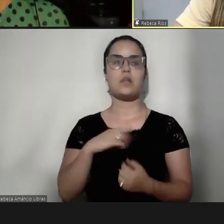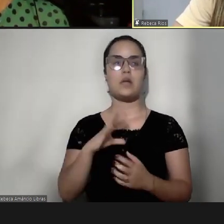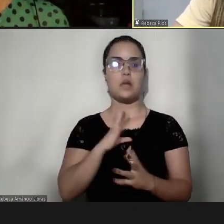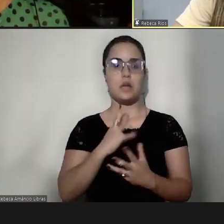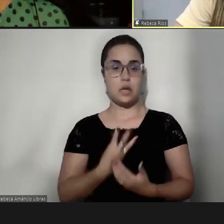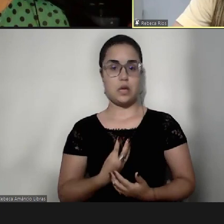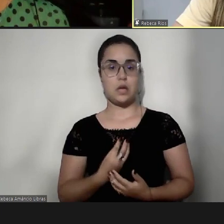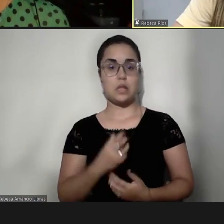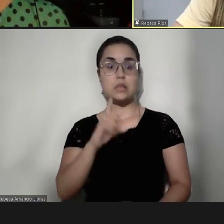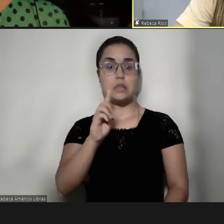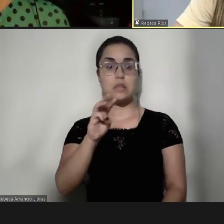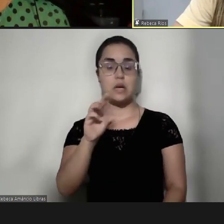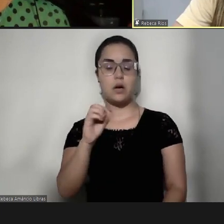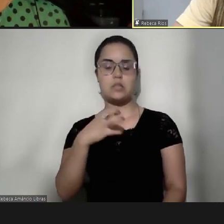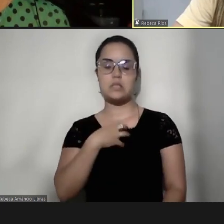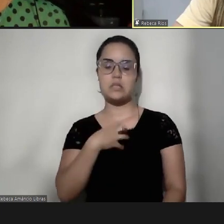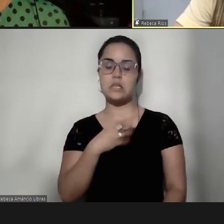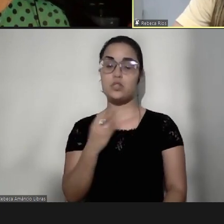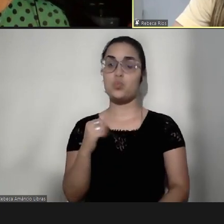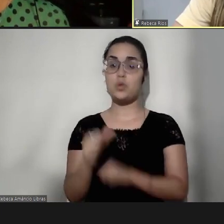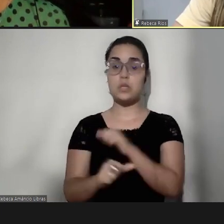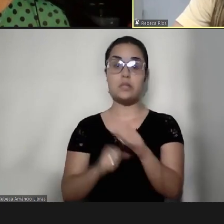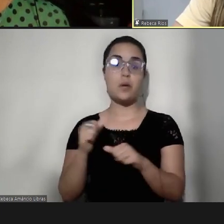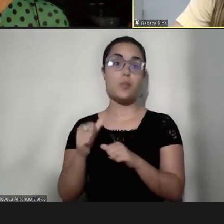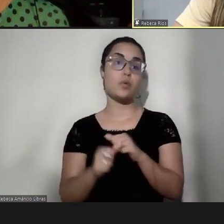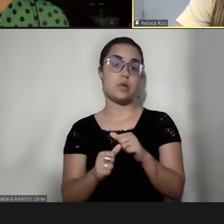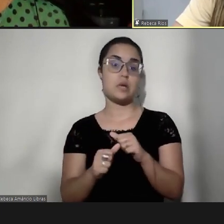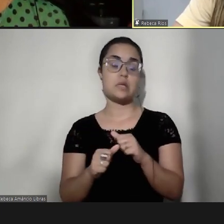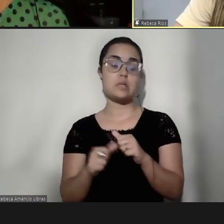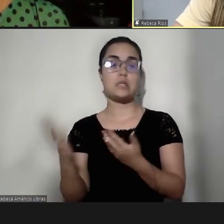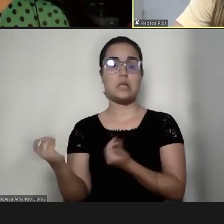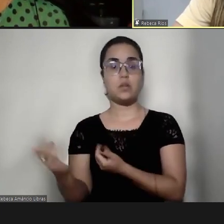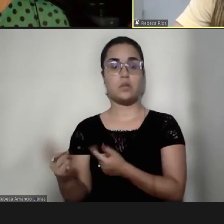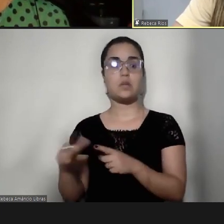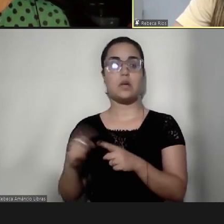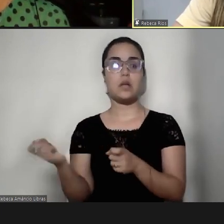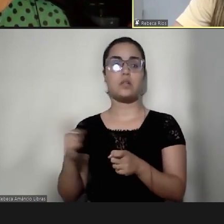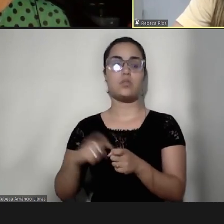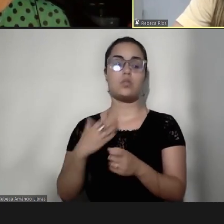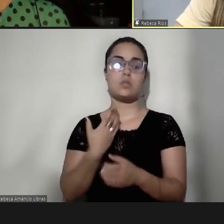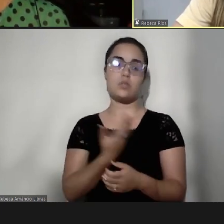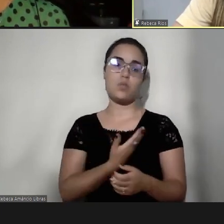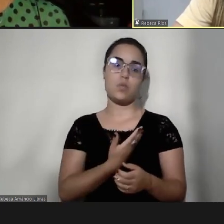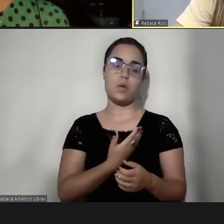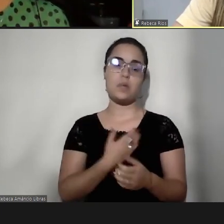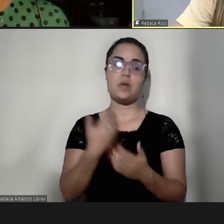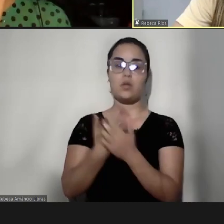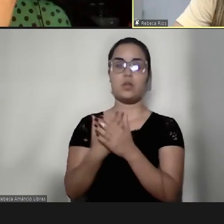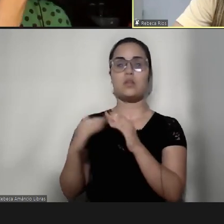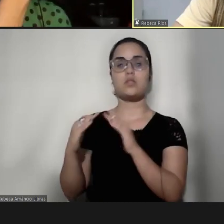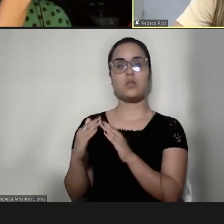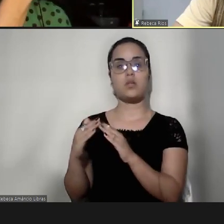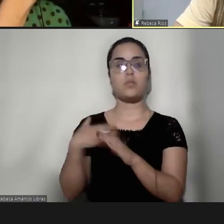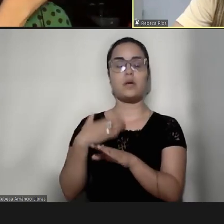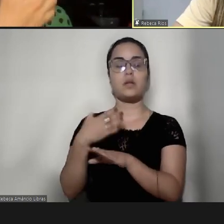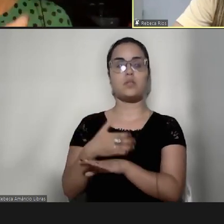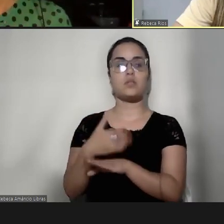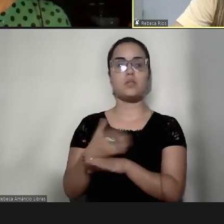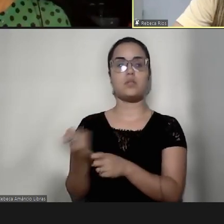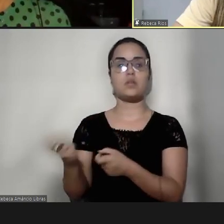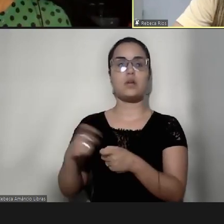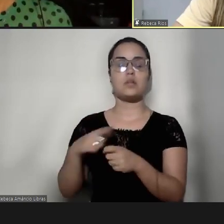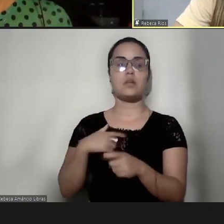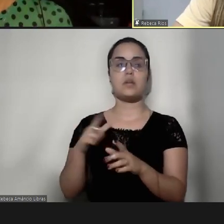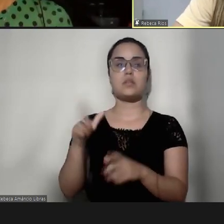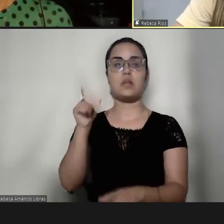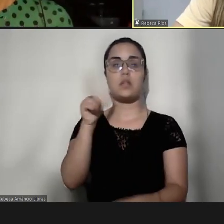sentiu também essa mudança na adolescência, ela começou a trazer os amigos da escola pra perto deles, trazendo lanches em